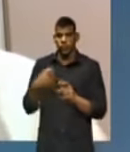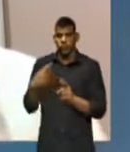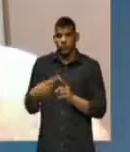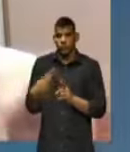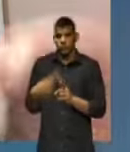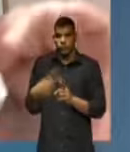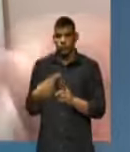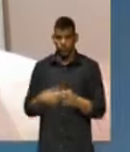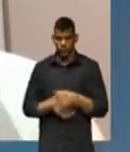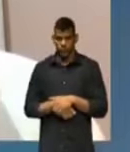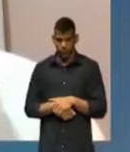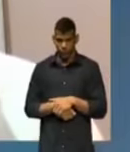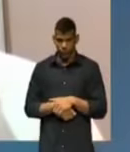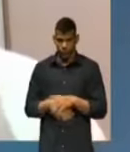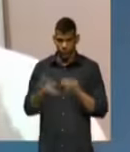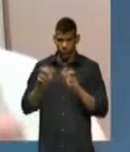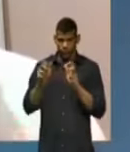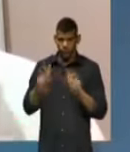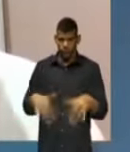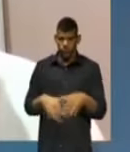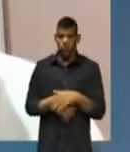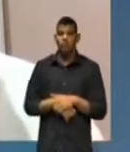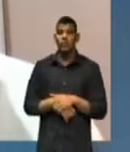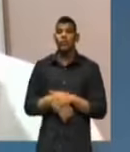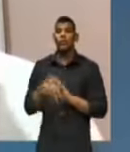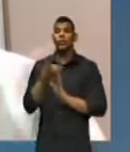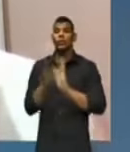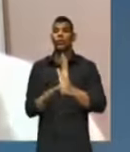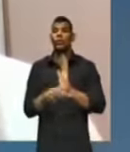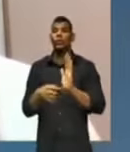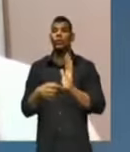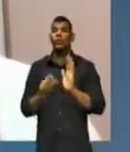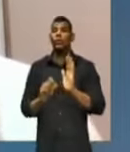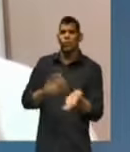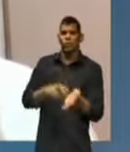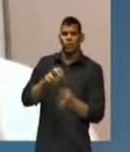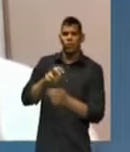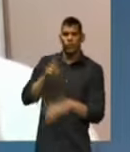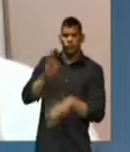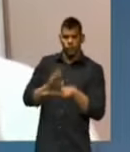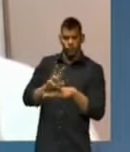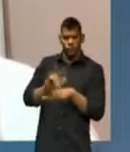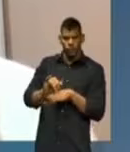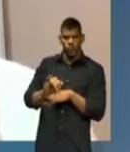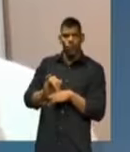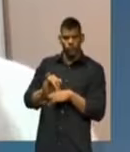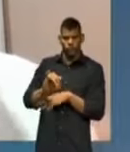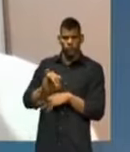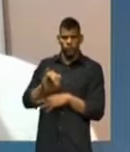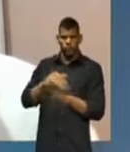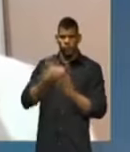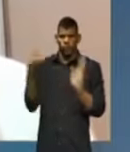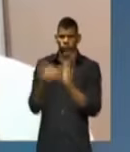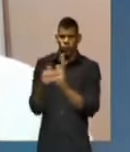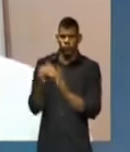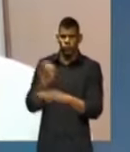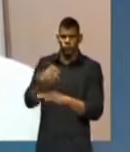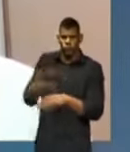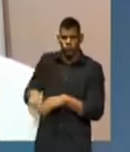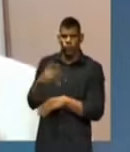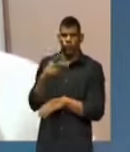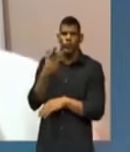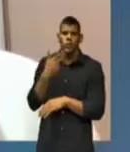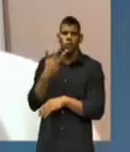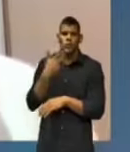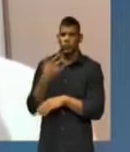isso? Porque esta mensagem, que é uma mensagem sobre a universalização da educação de tempo integral, e ela é muito importante,